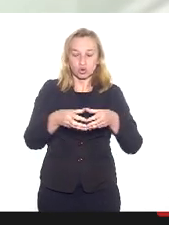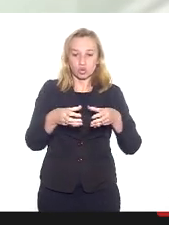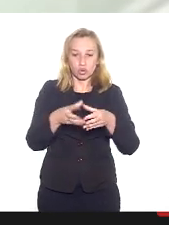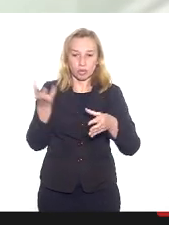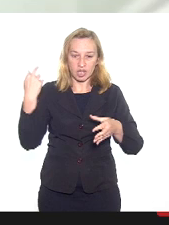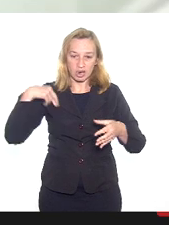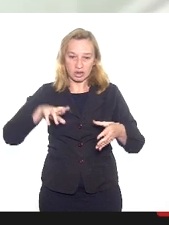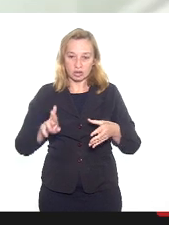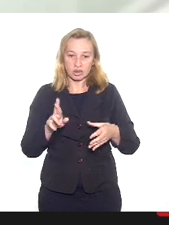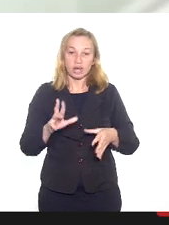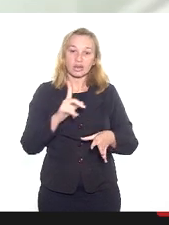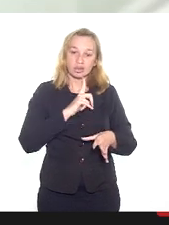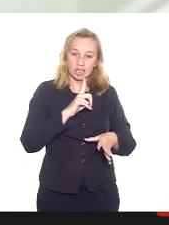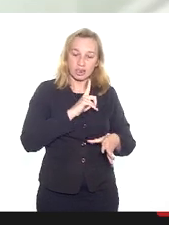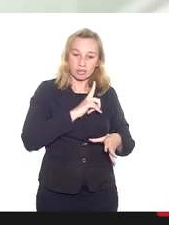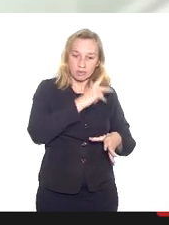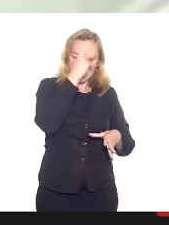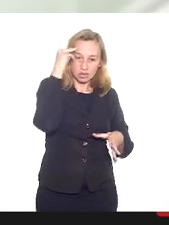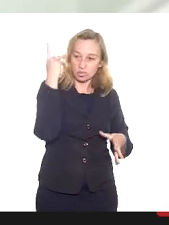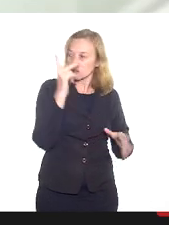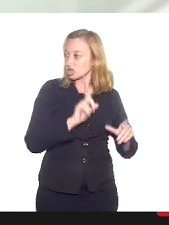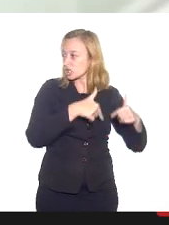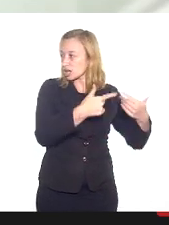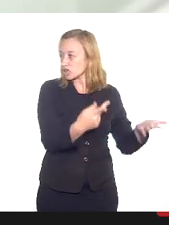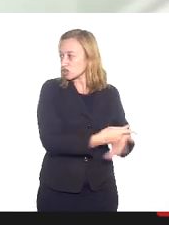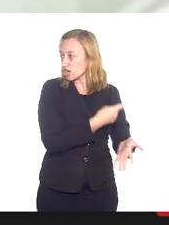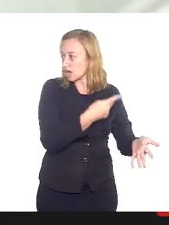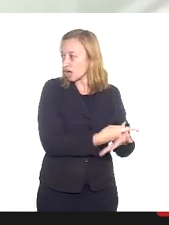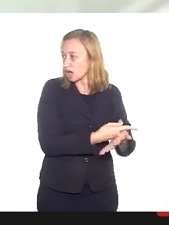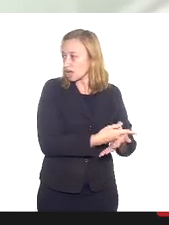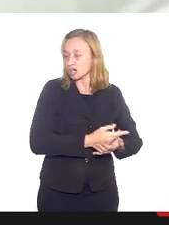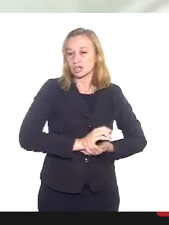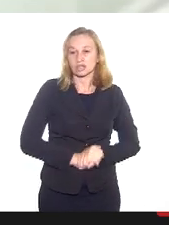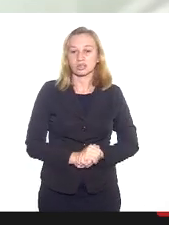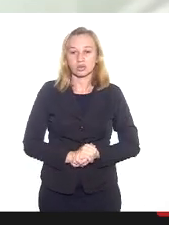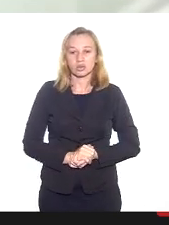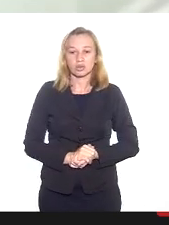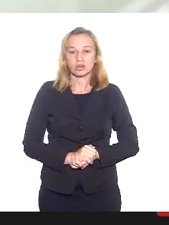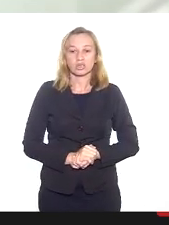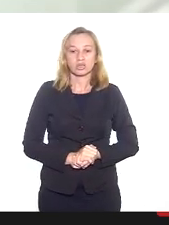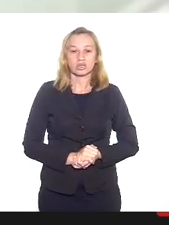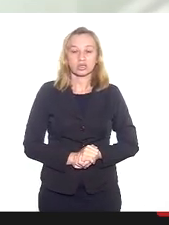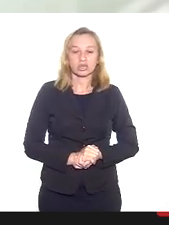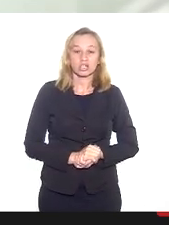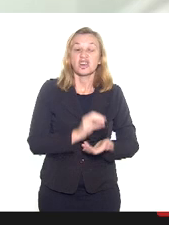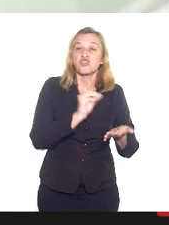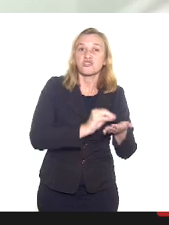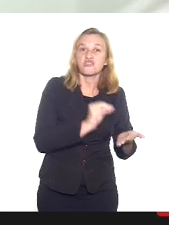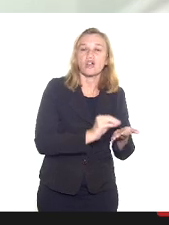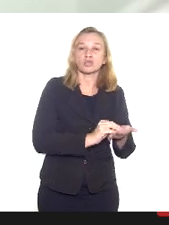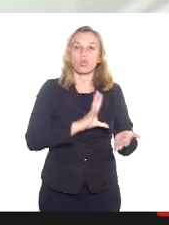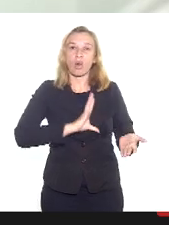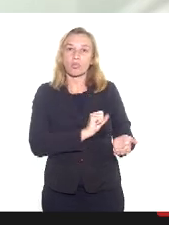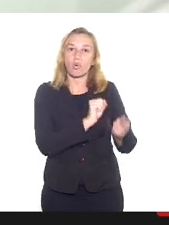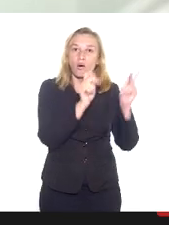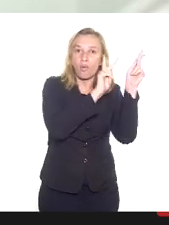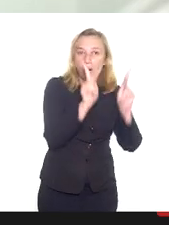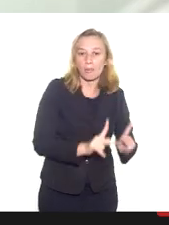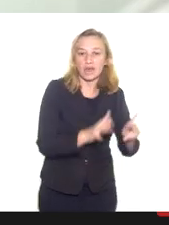existem os extremistas e esses extremistas que têm a ausência do amor, da fé e da paz,